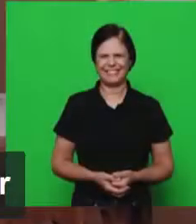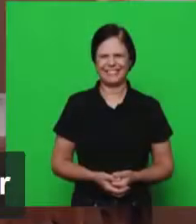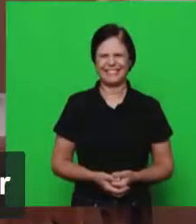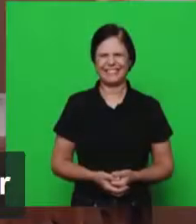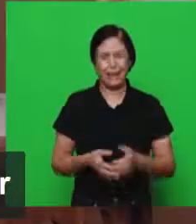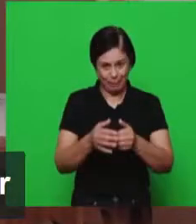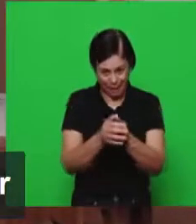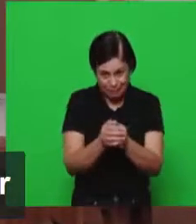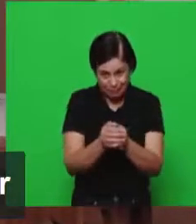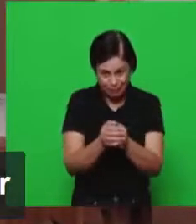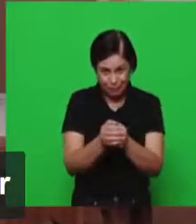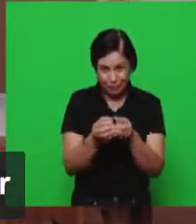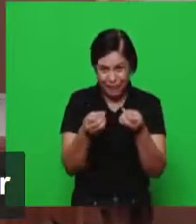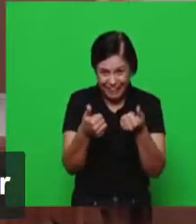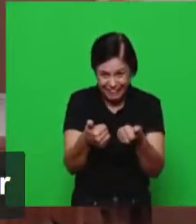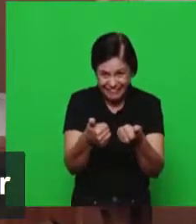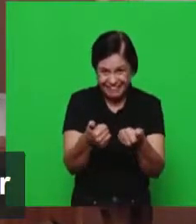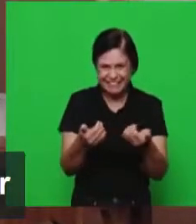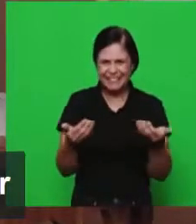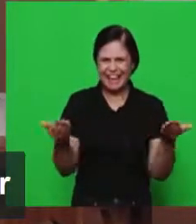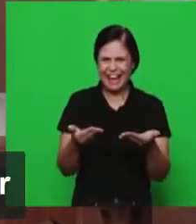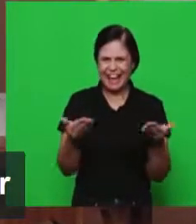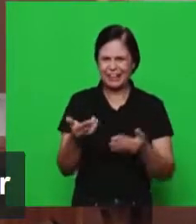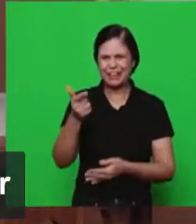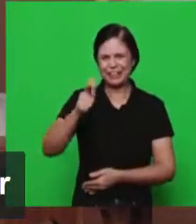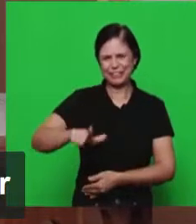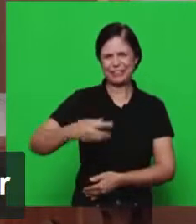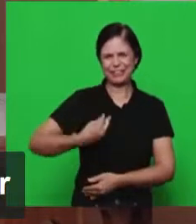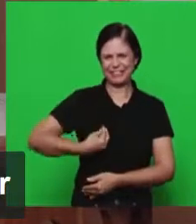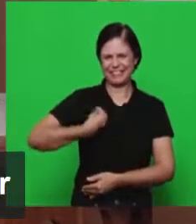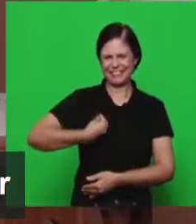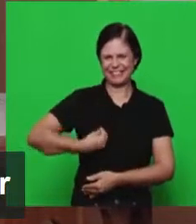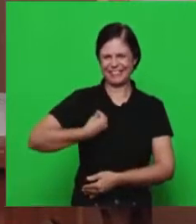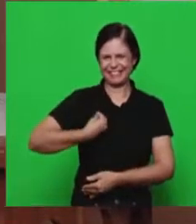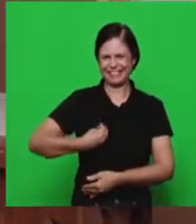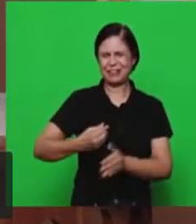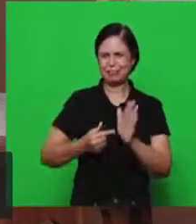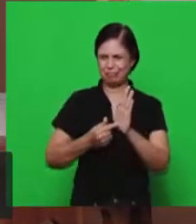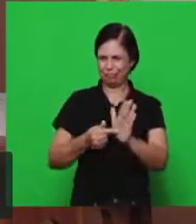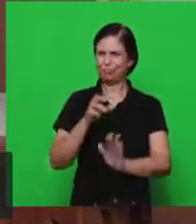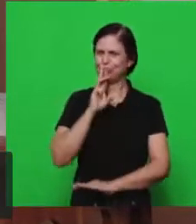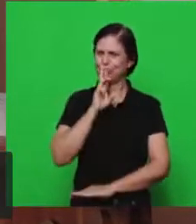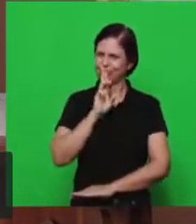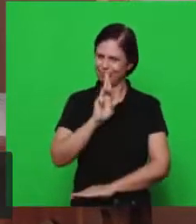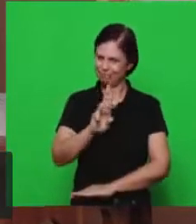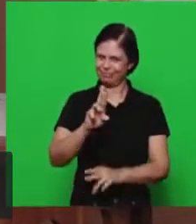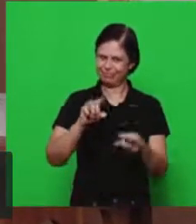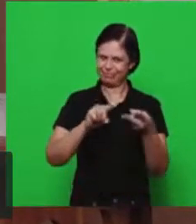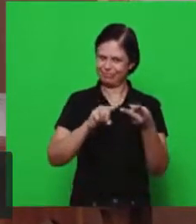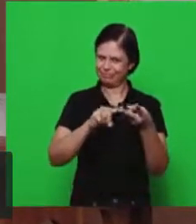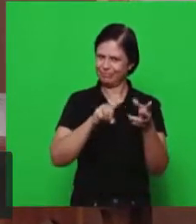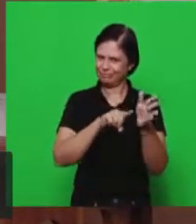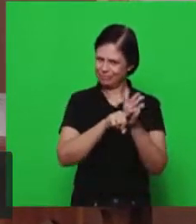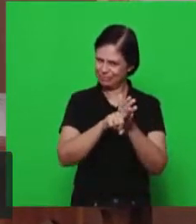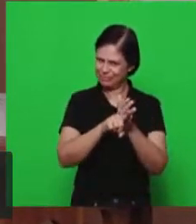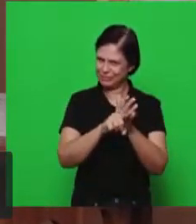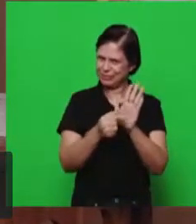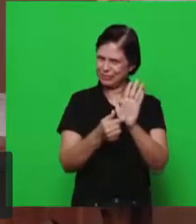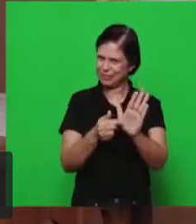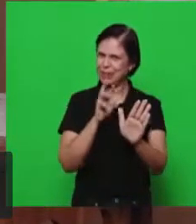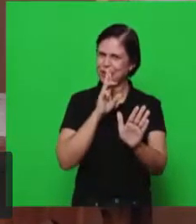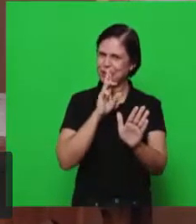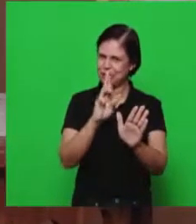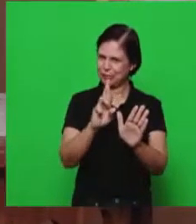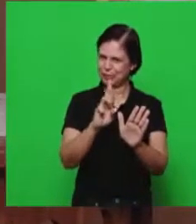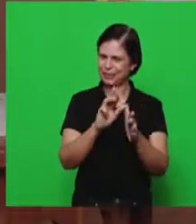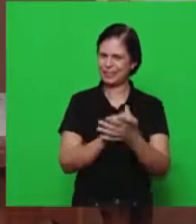Amém, irmãos! Nós, então, estamos diante da resposta da nossa segunda pergunta, que é